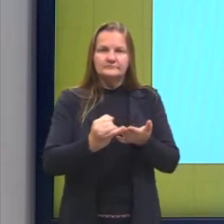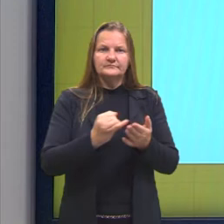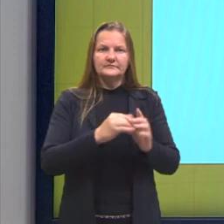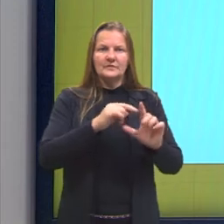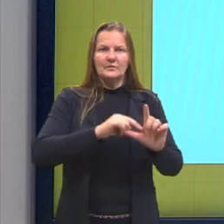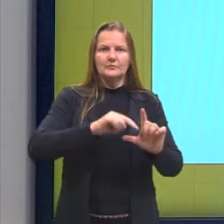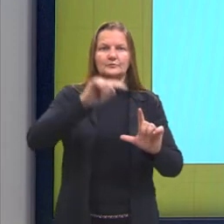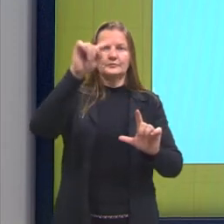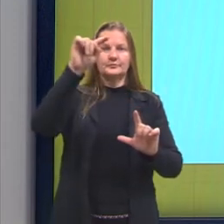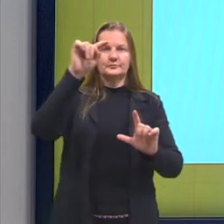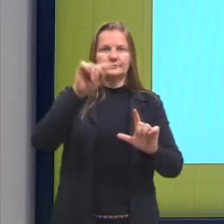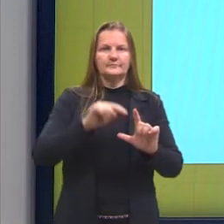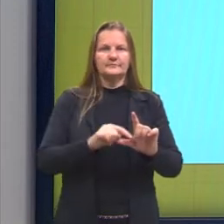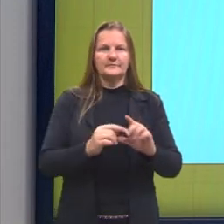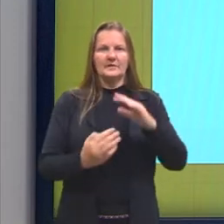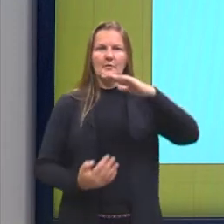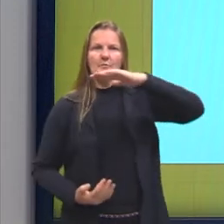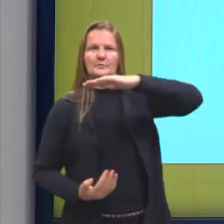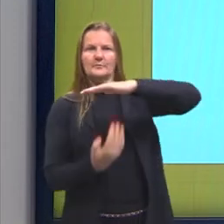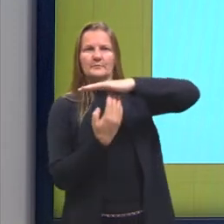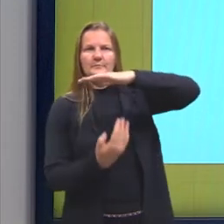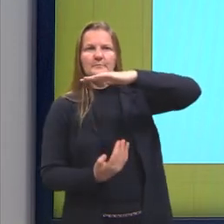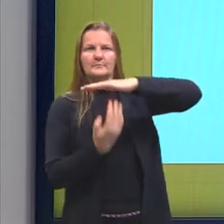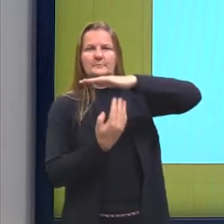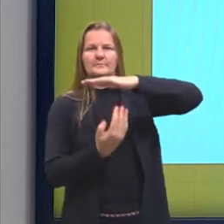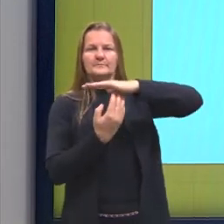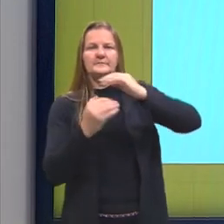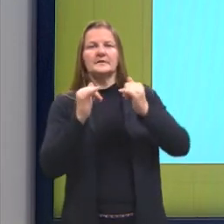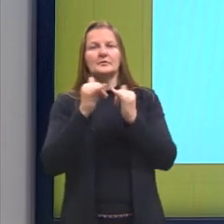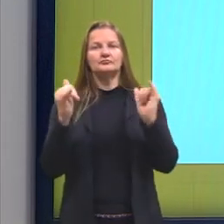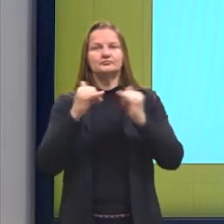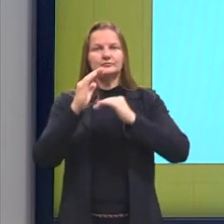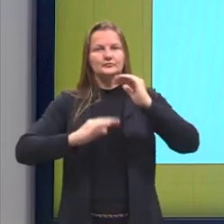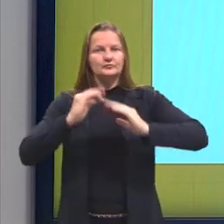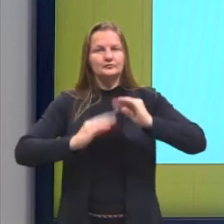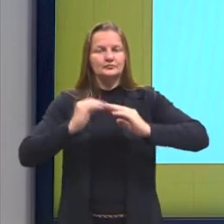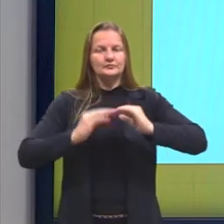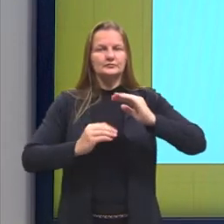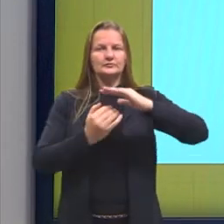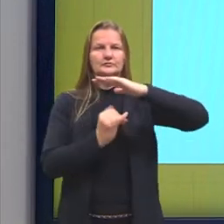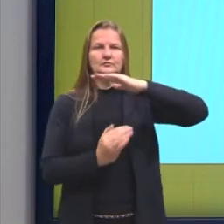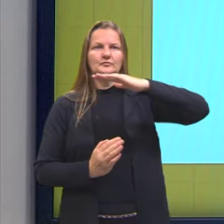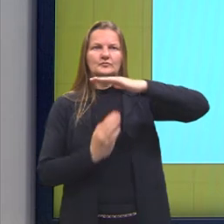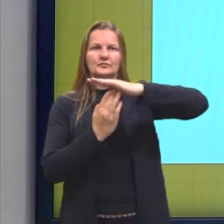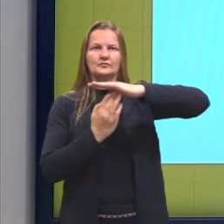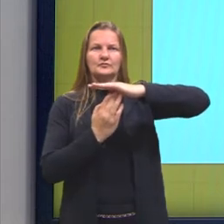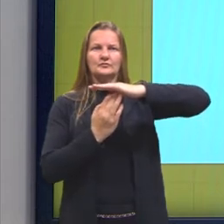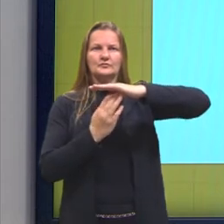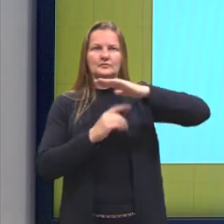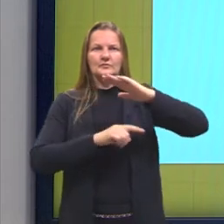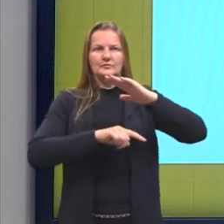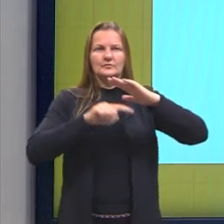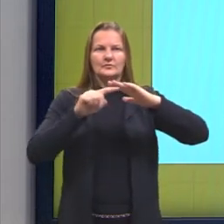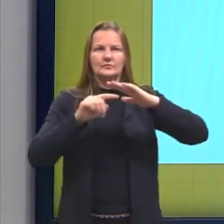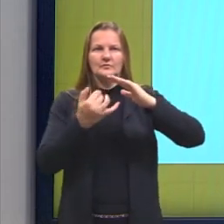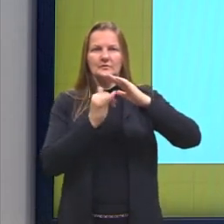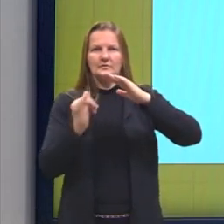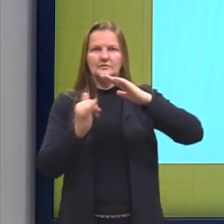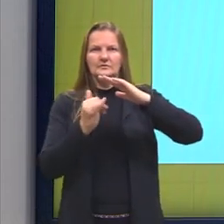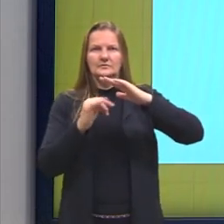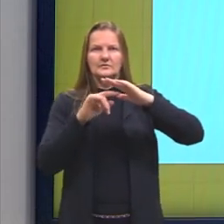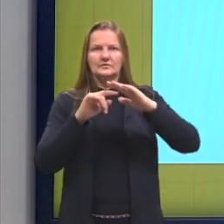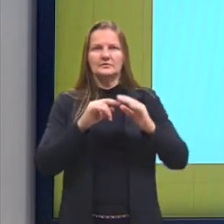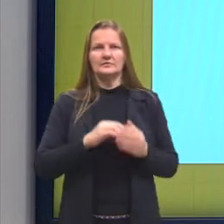pico energético, que aí sim é essa energia de ativação, que tem que ser fornecida muitas vezes, tá? Aí,